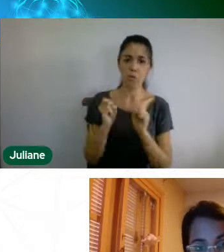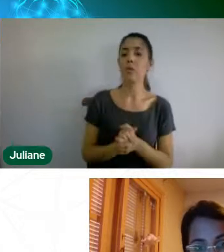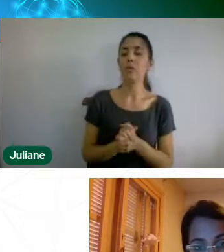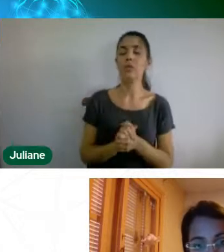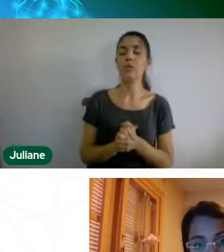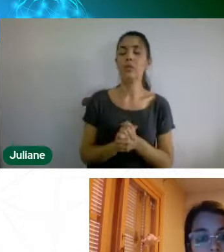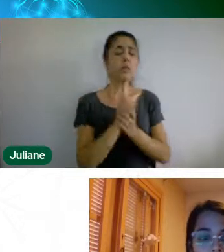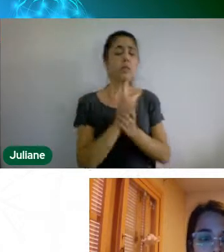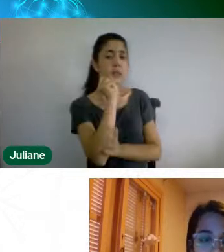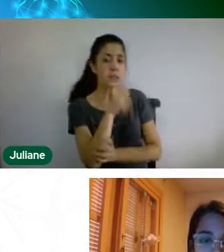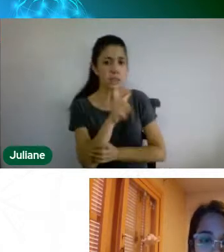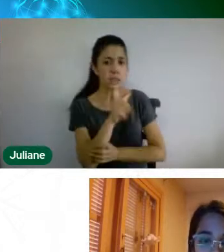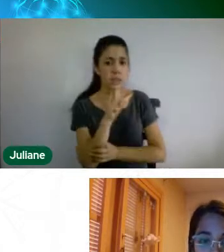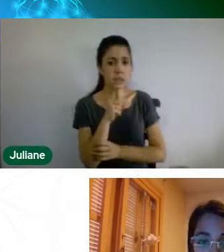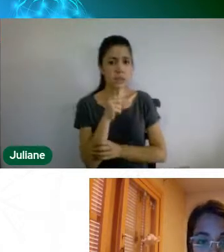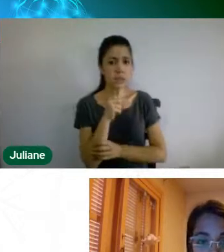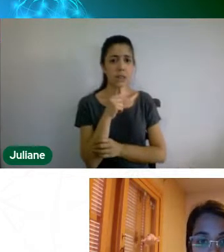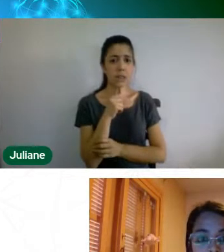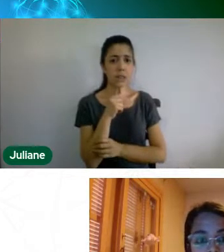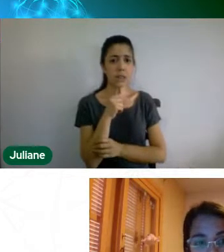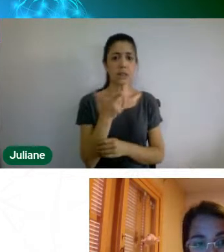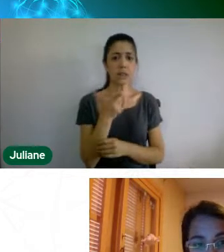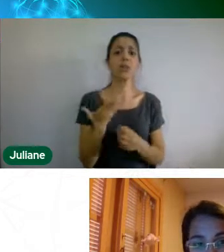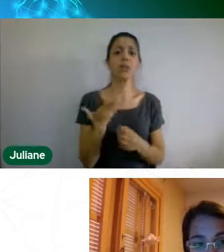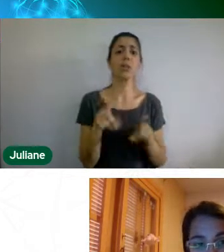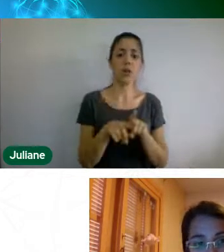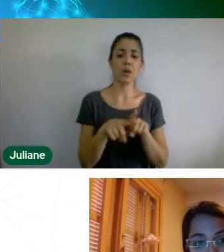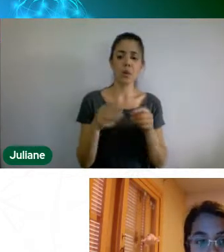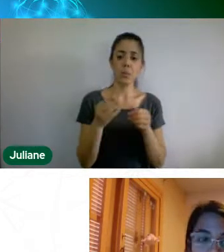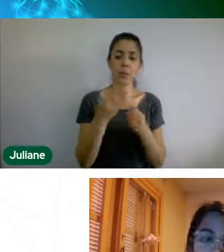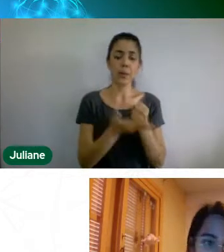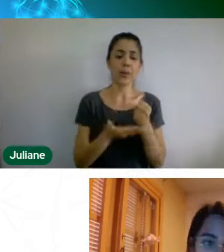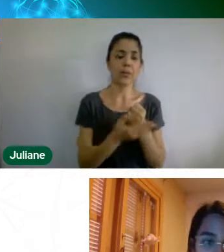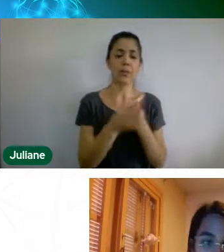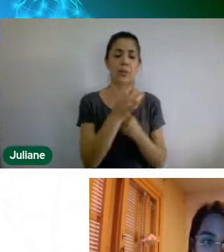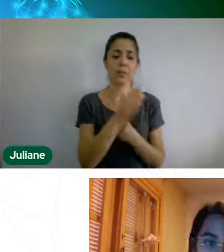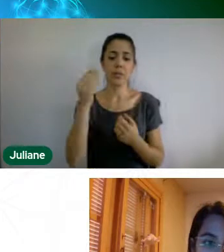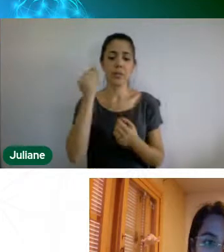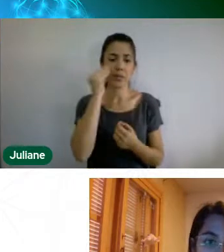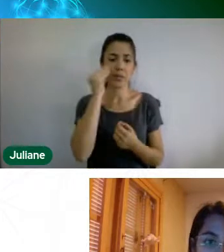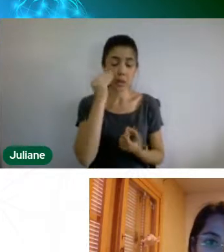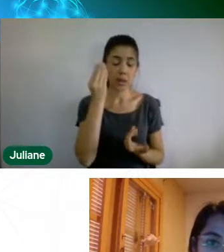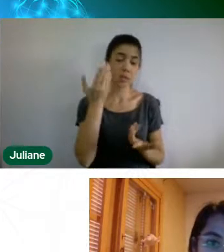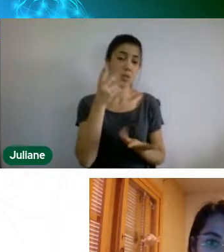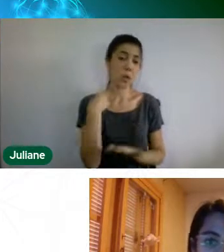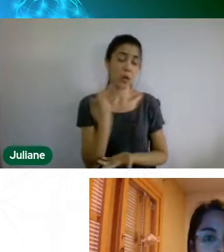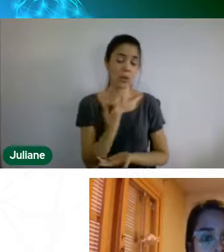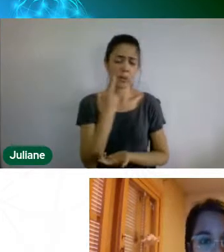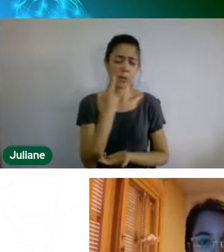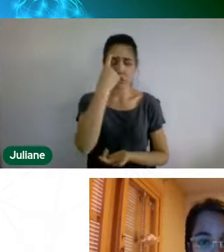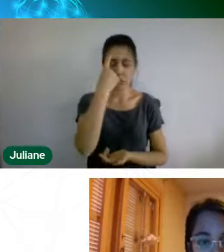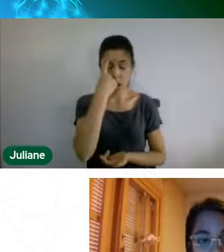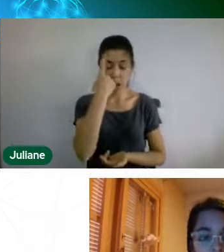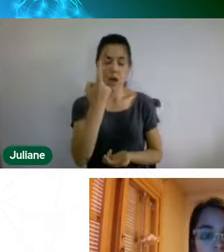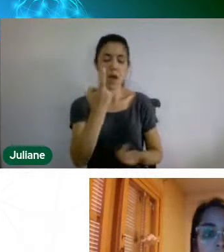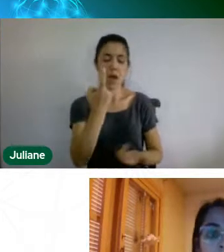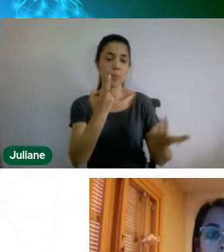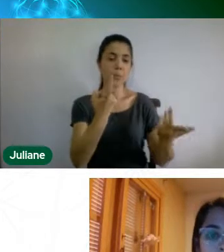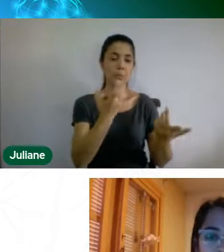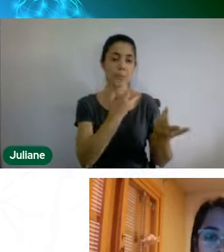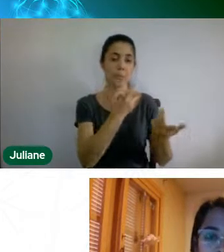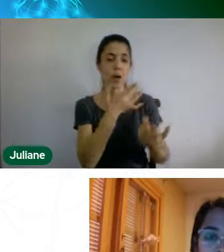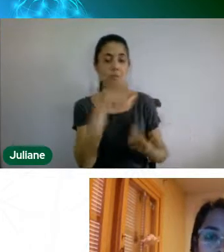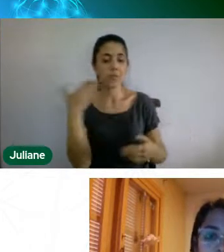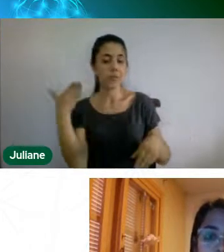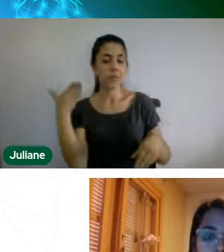campos da experiência, a gente quer poder possibilitar esse acesso fácil, algumas ideias, né? Claro que o professor pode modificar de acordo com a realidade, mas